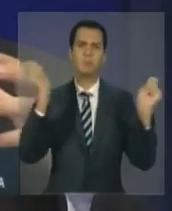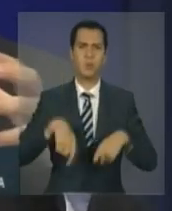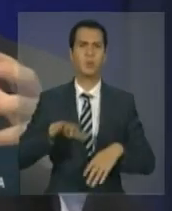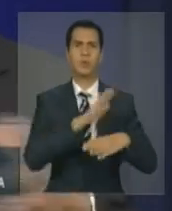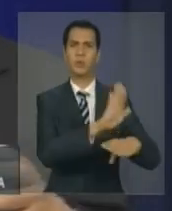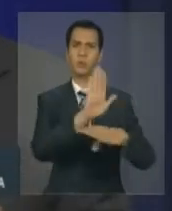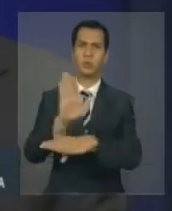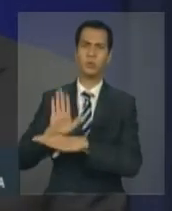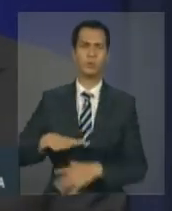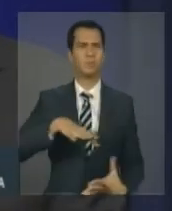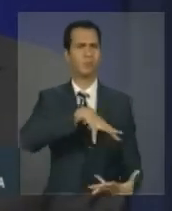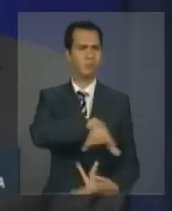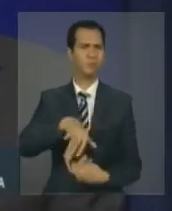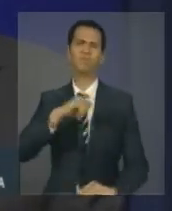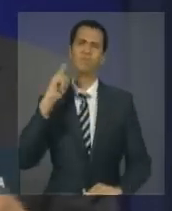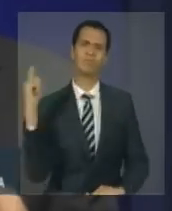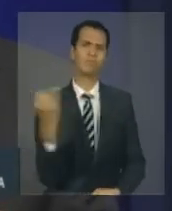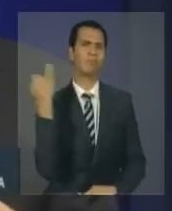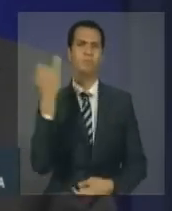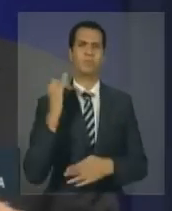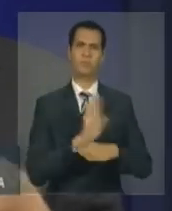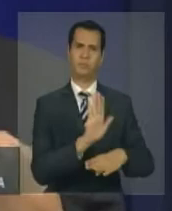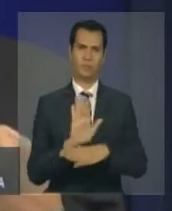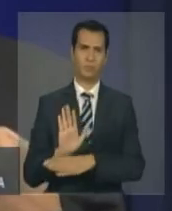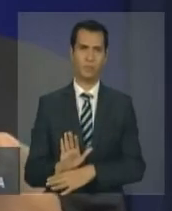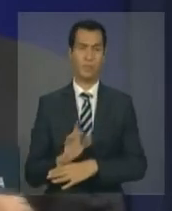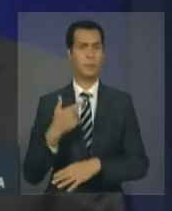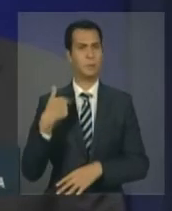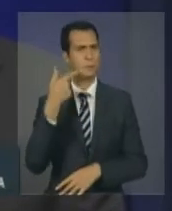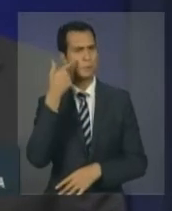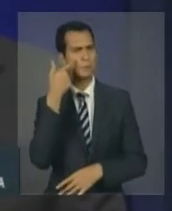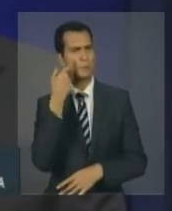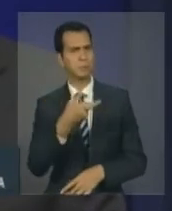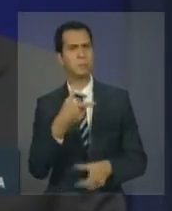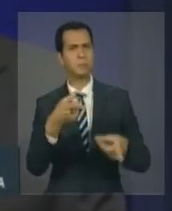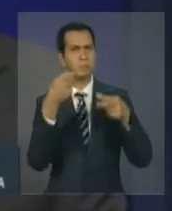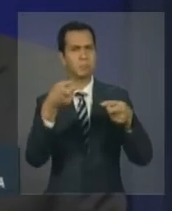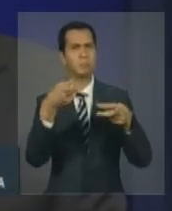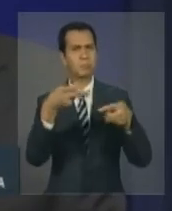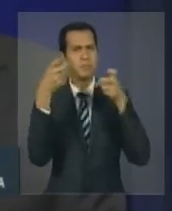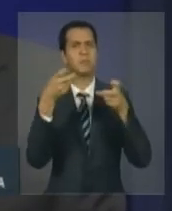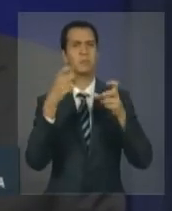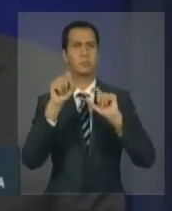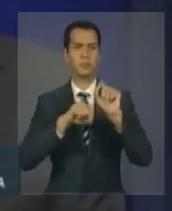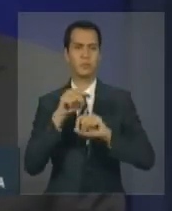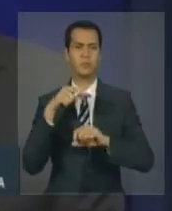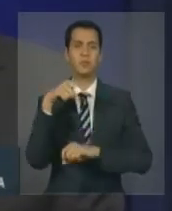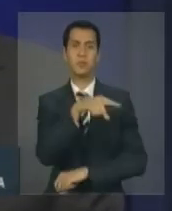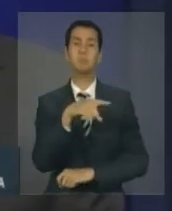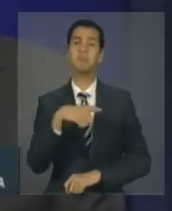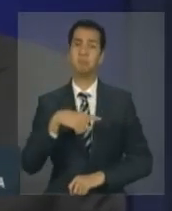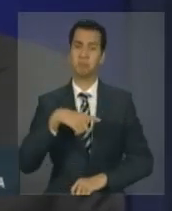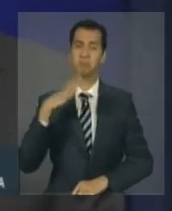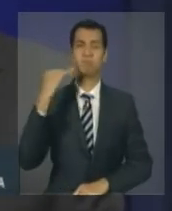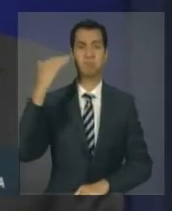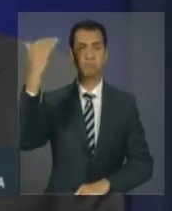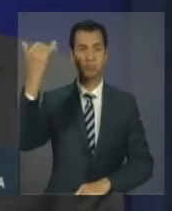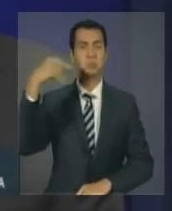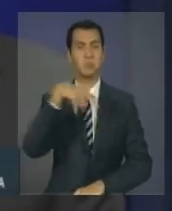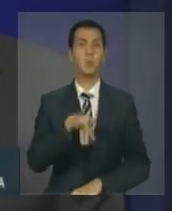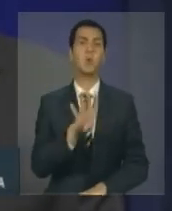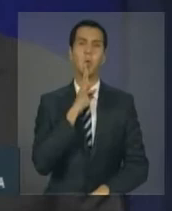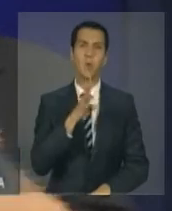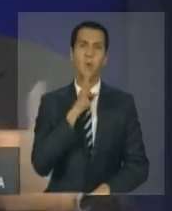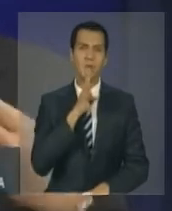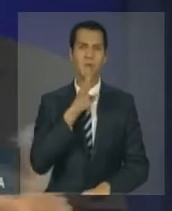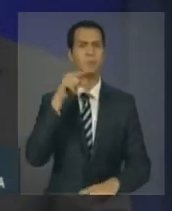muito importantes. E verifiquei que há, no Brasil, ao mais alto nível, o reconhecimento da história da